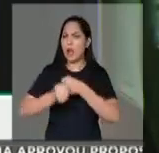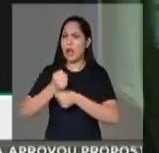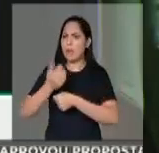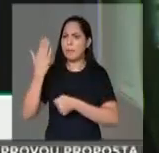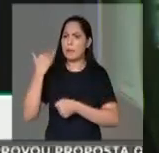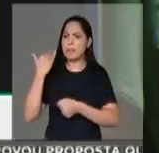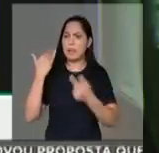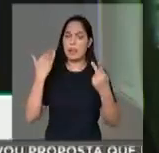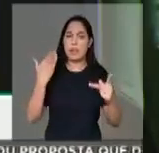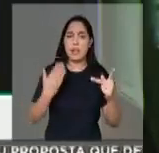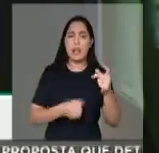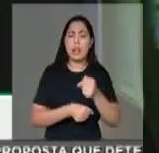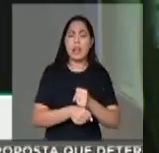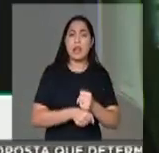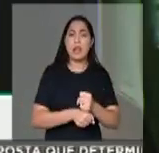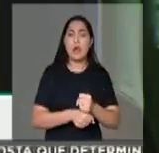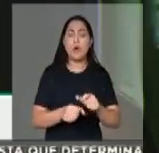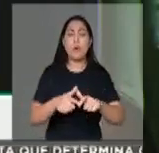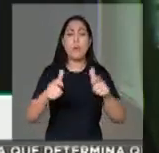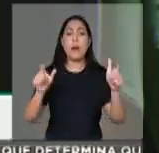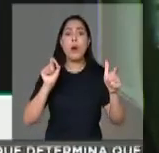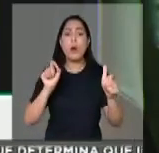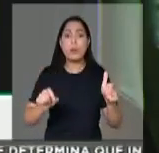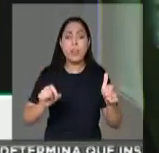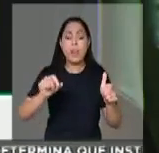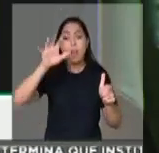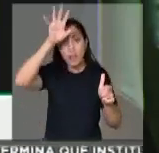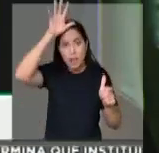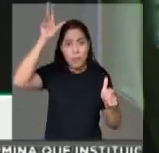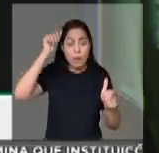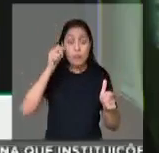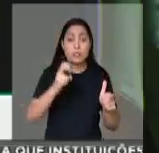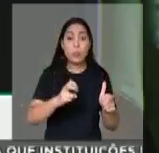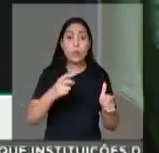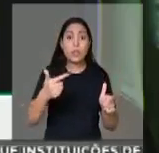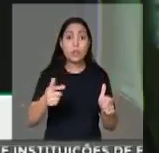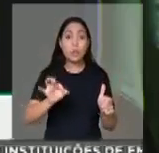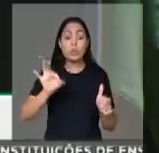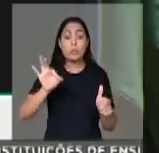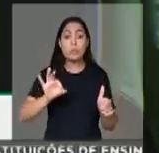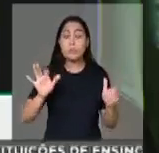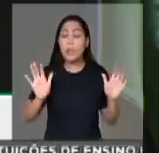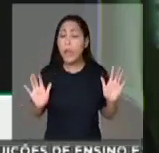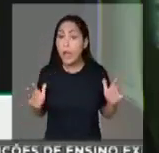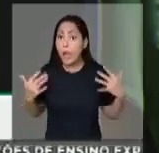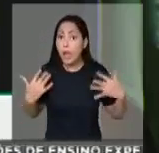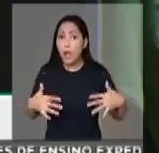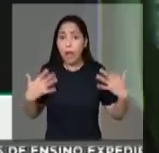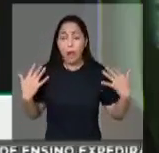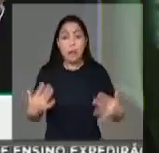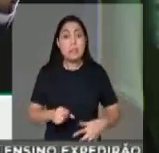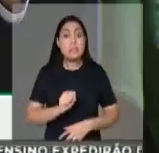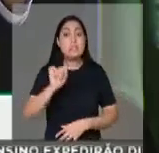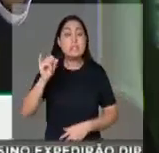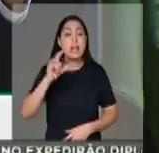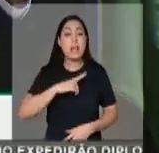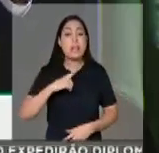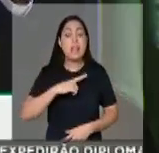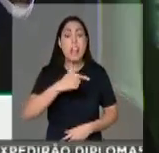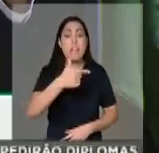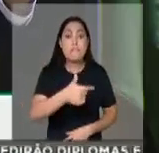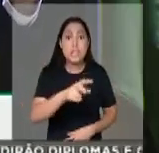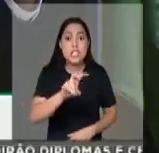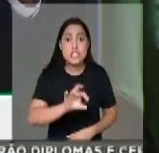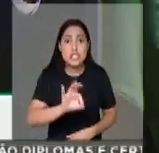atingido é o da Amazônia. 52% dessas queimadas na Amazônia. Se chegarmos a 25%, presidente,